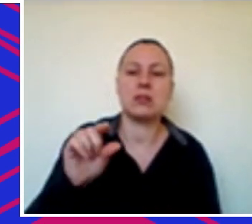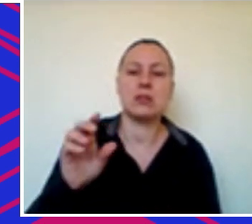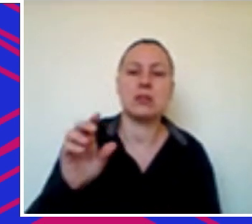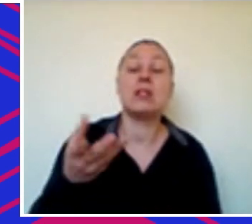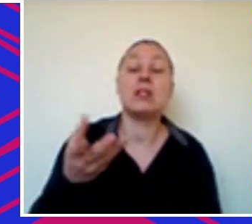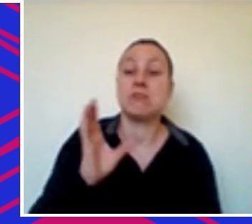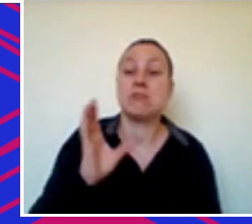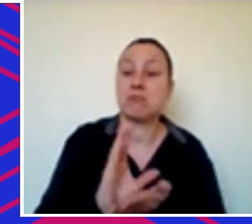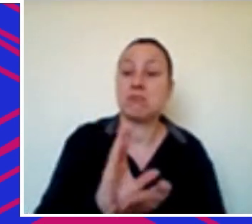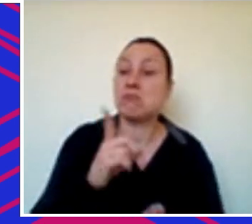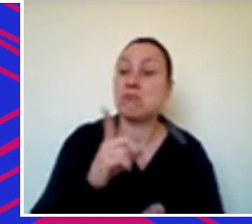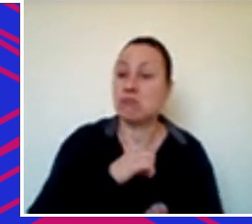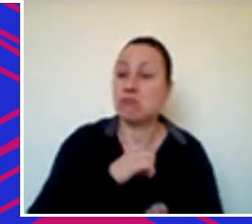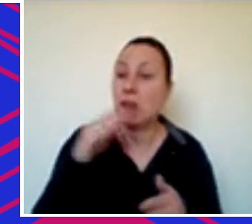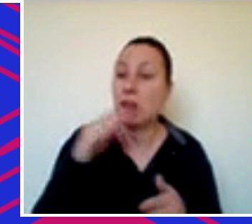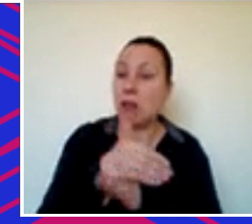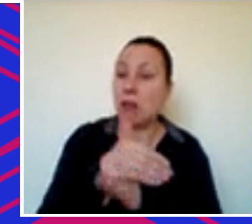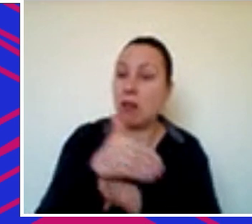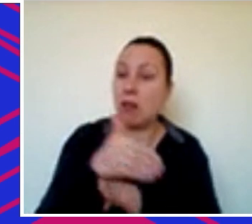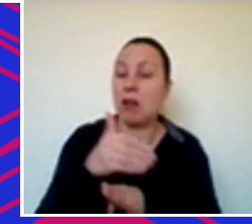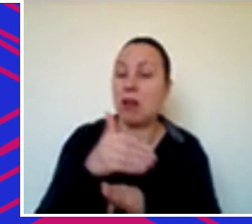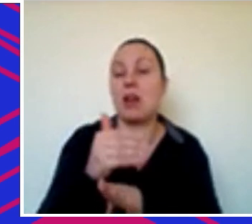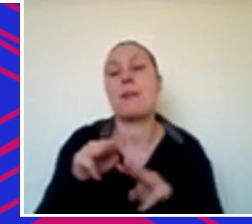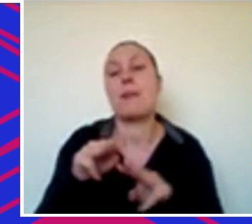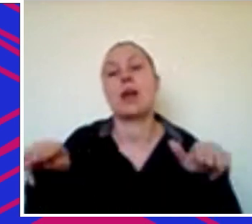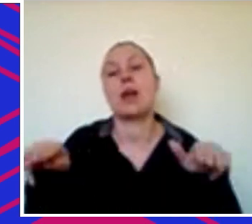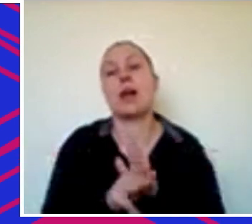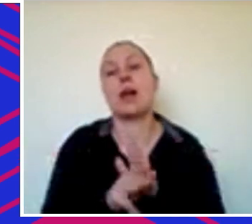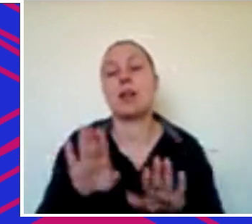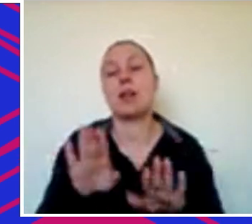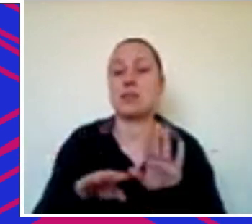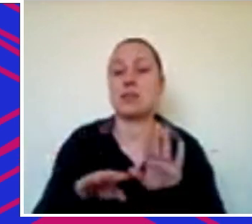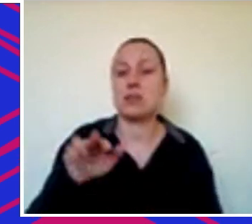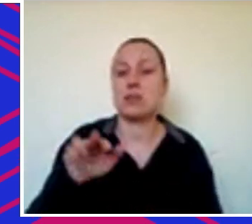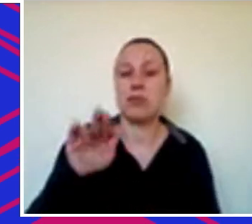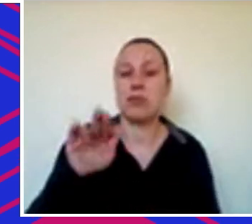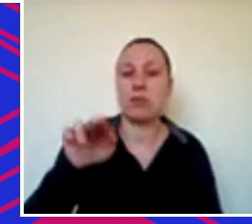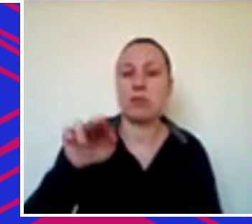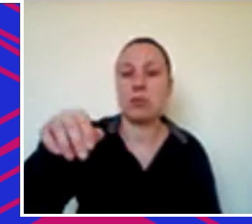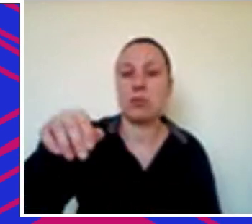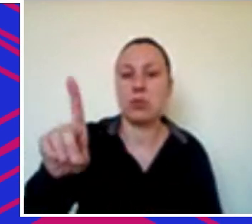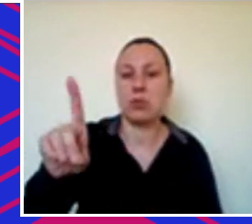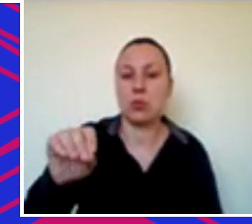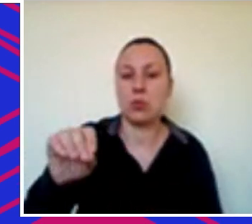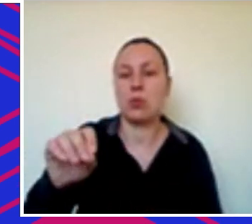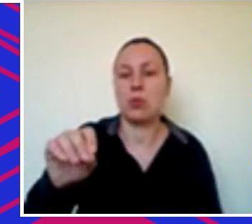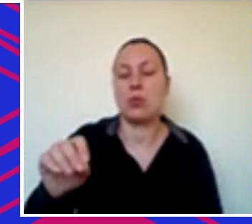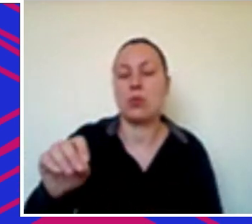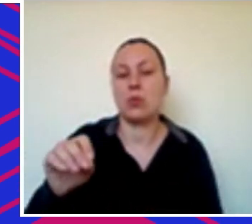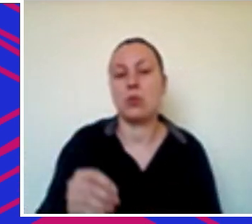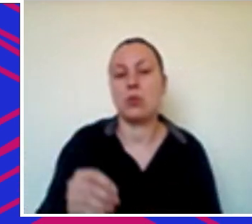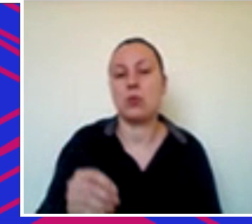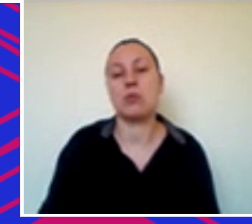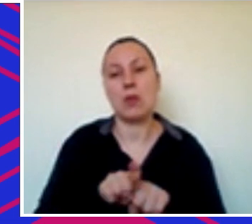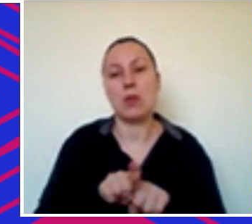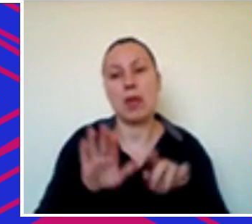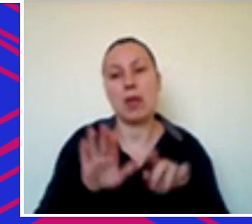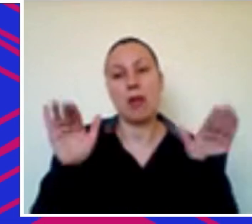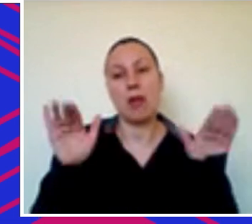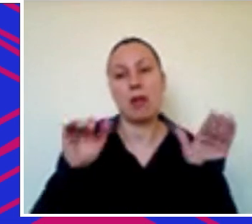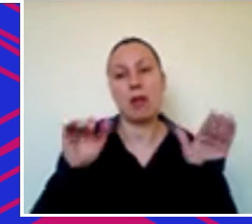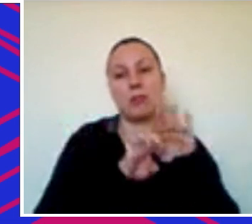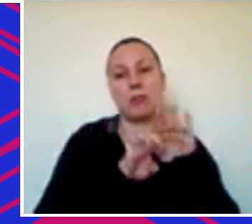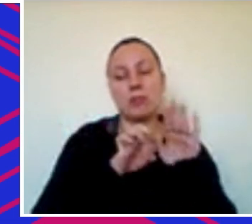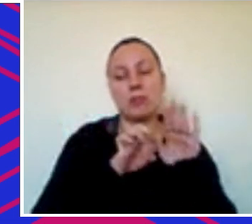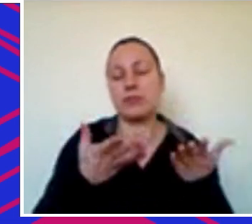investidores entrem no mercado seja investindo no fundo como os LPs de vocês seja como o Anjo então